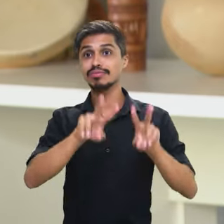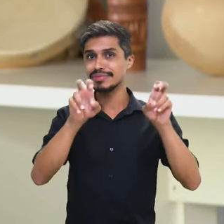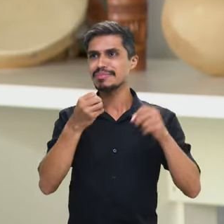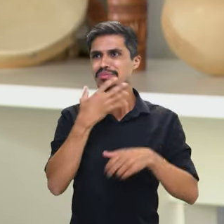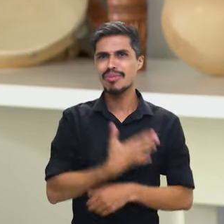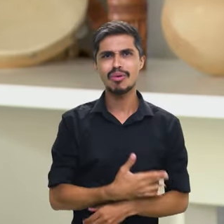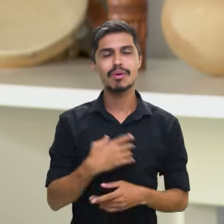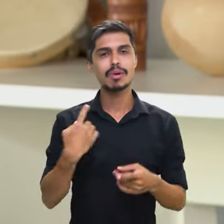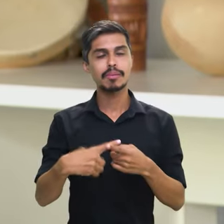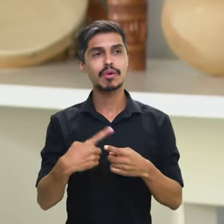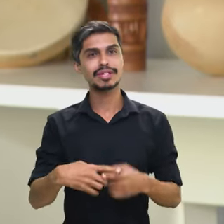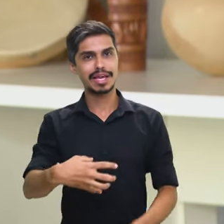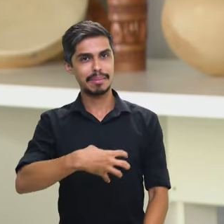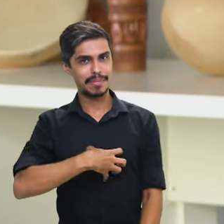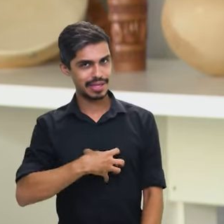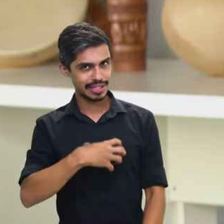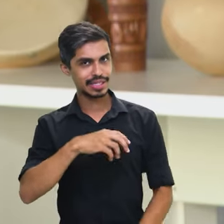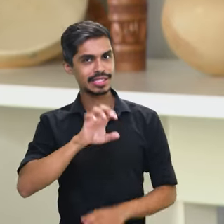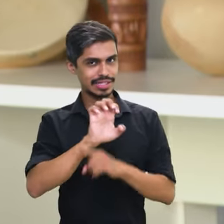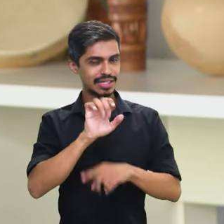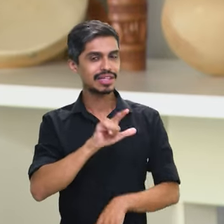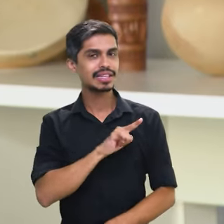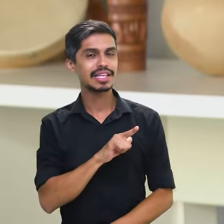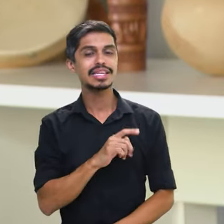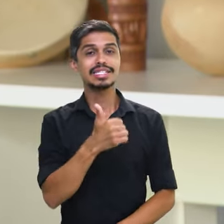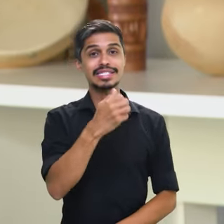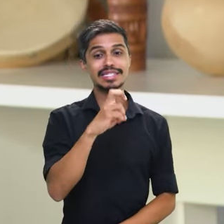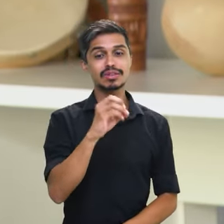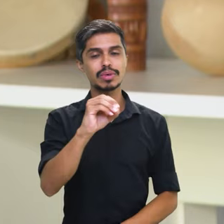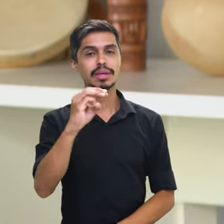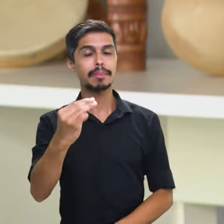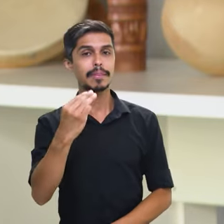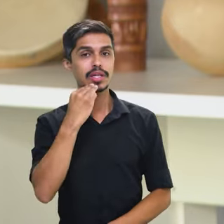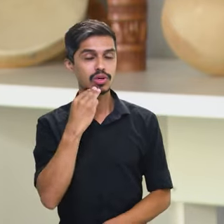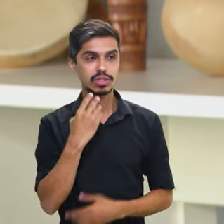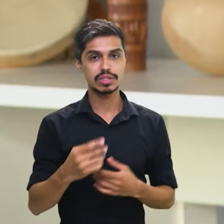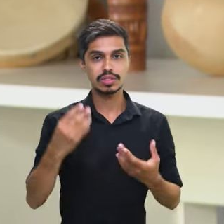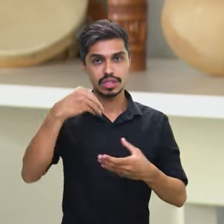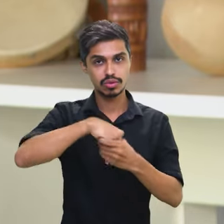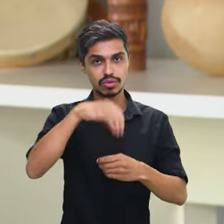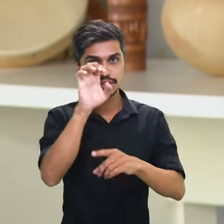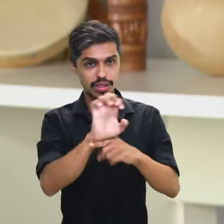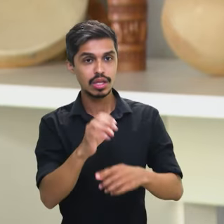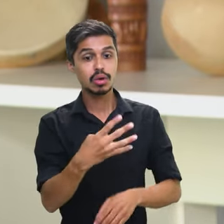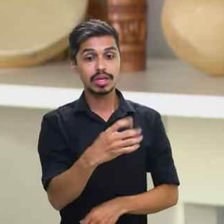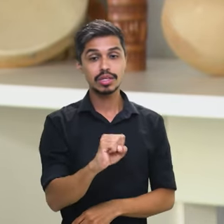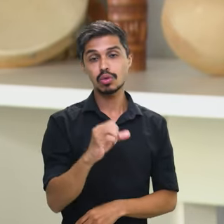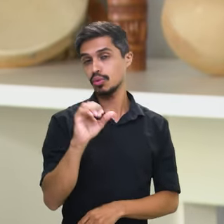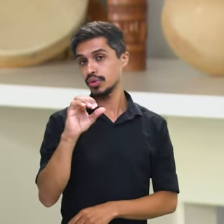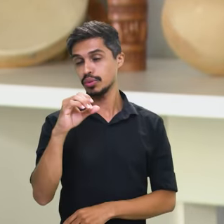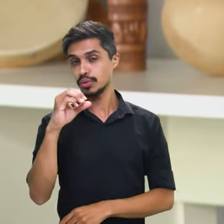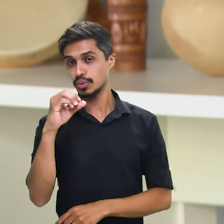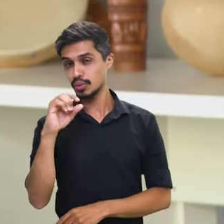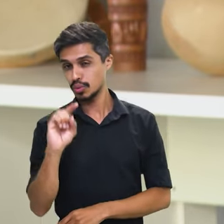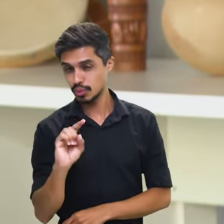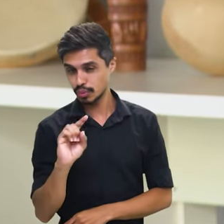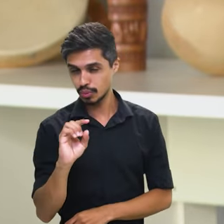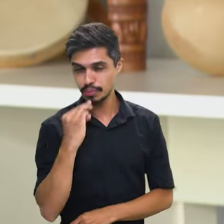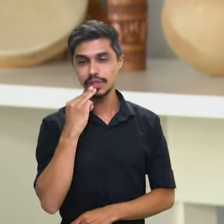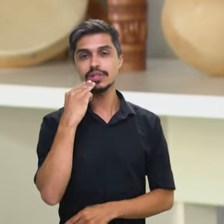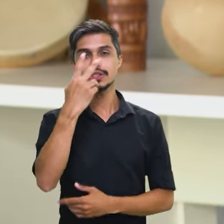bom de se citar. O caso da Bahia, que tinha 150 milhões no estado, 48 milhões na capital,